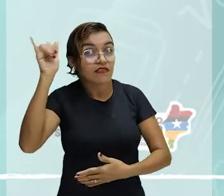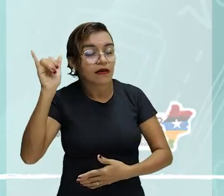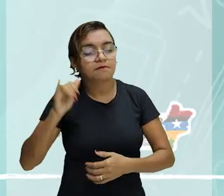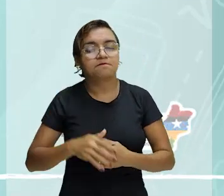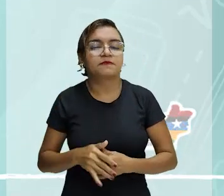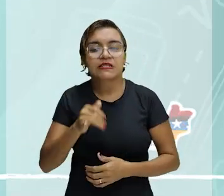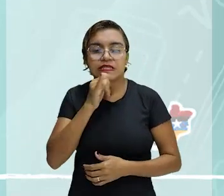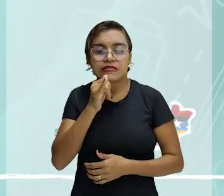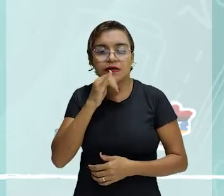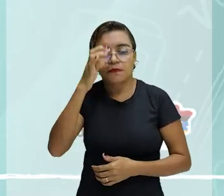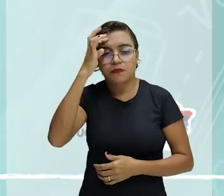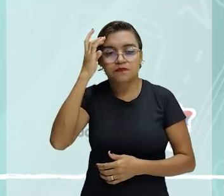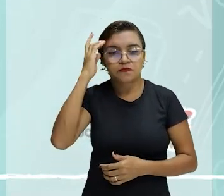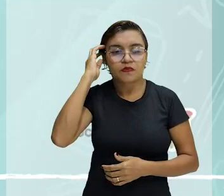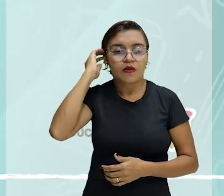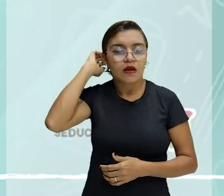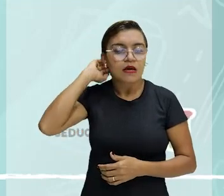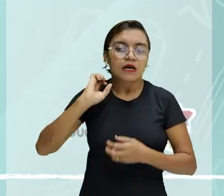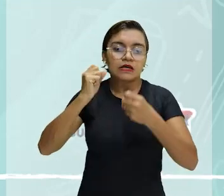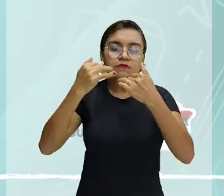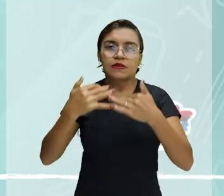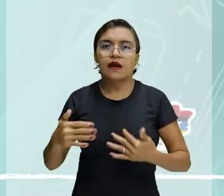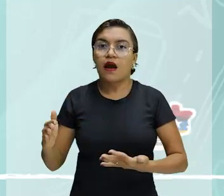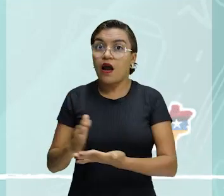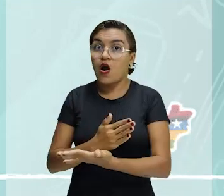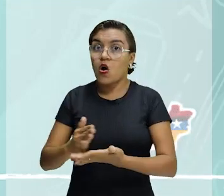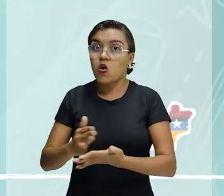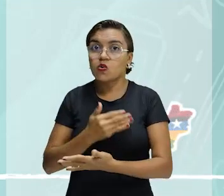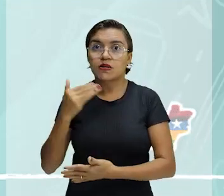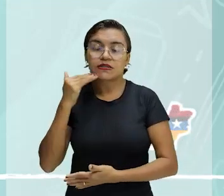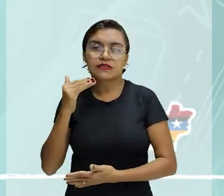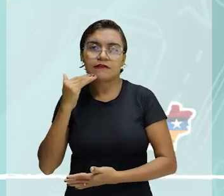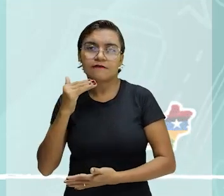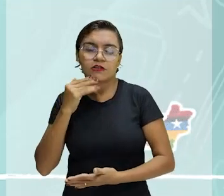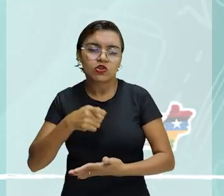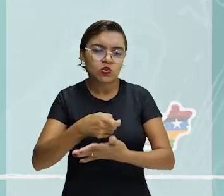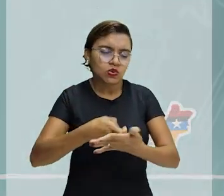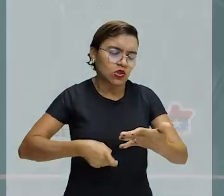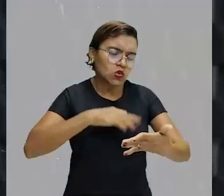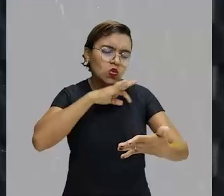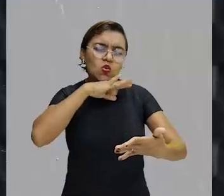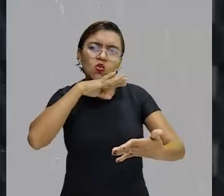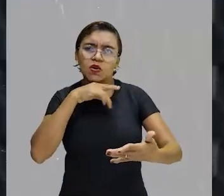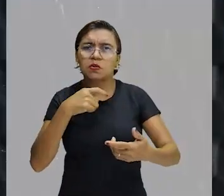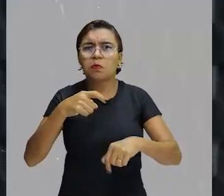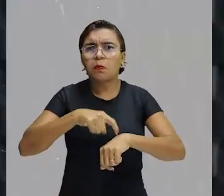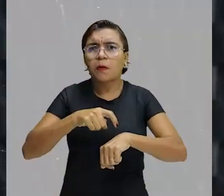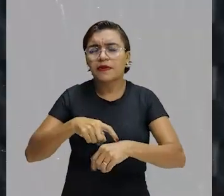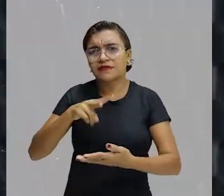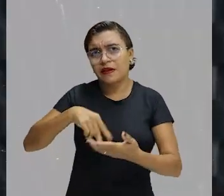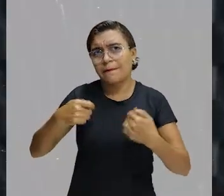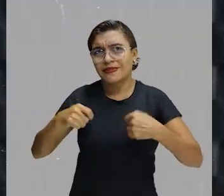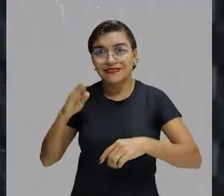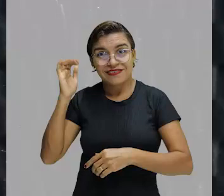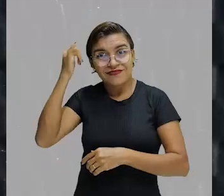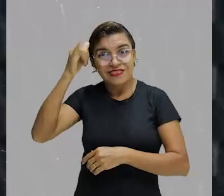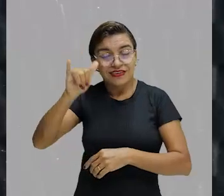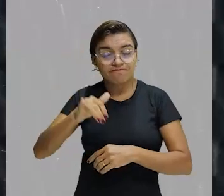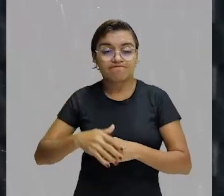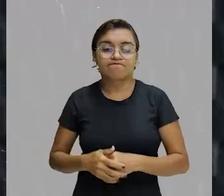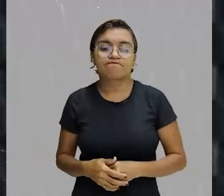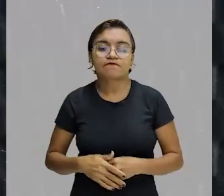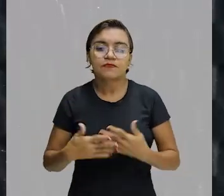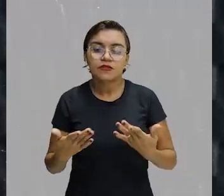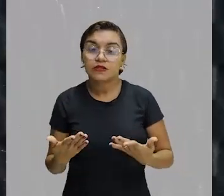agora tratar de alguns defeitos que empobrecem o texto e, portanto, eles devem ser evitados. Então, agora a vai